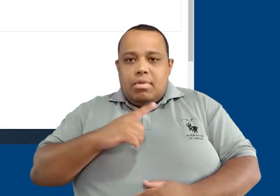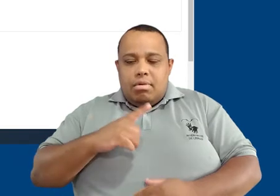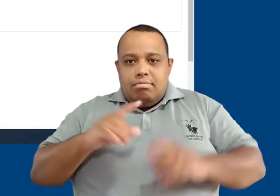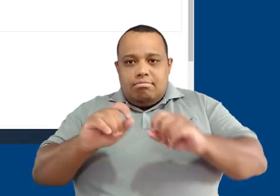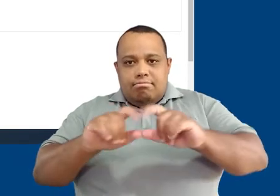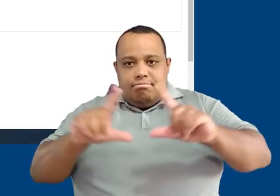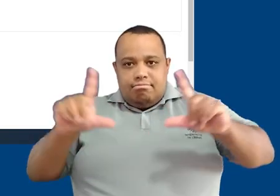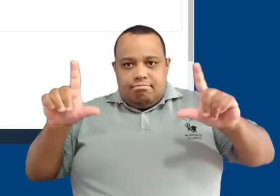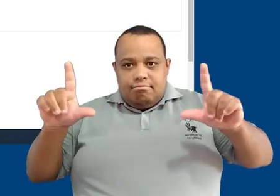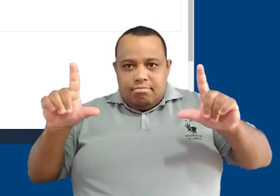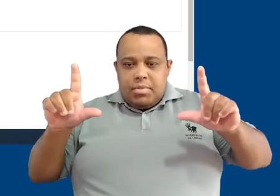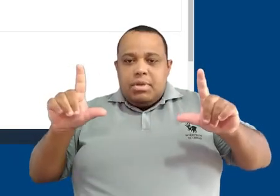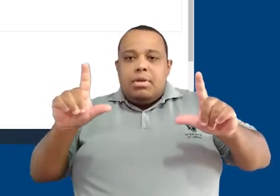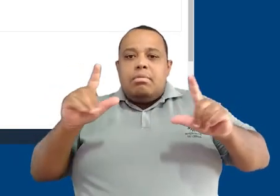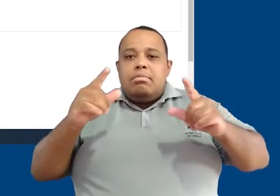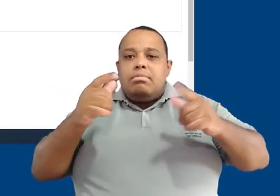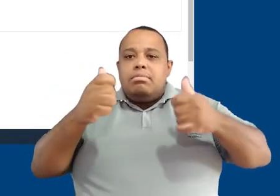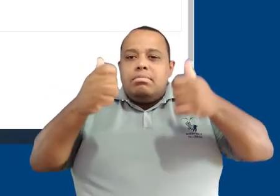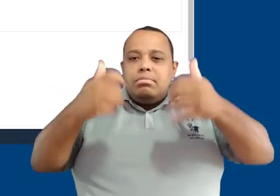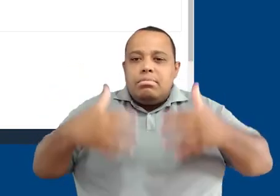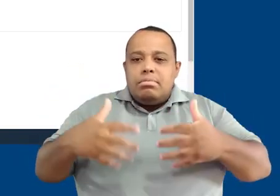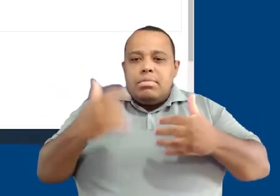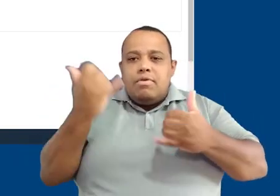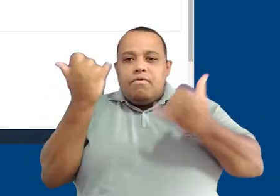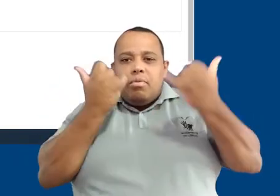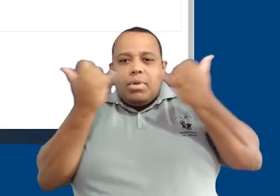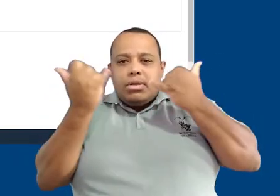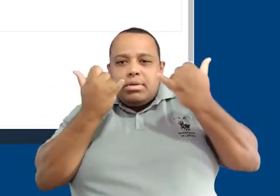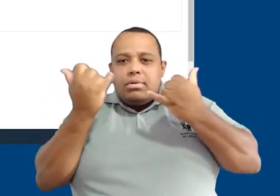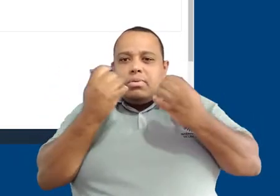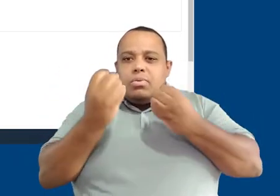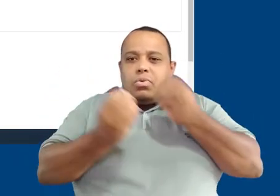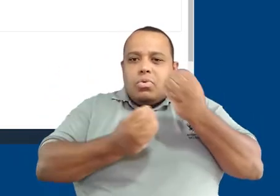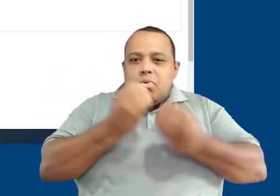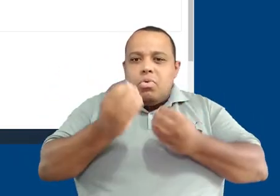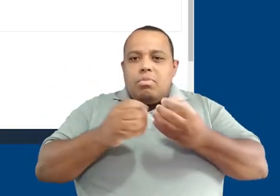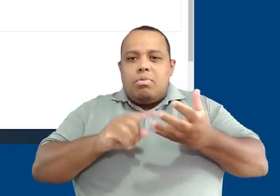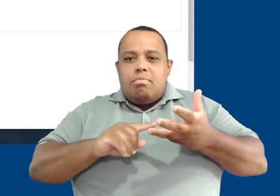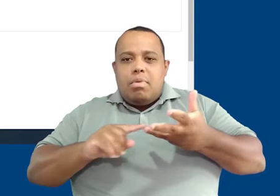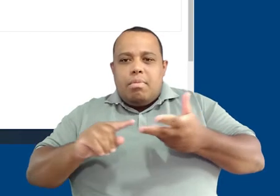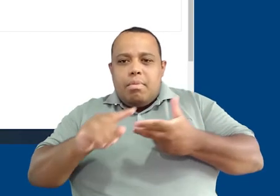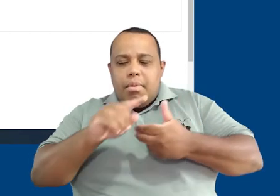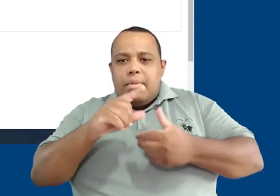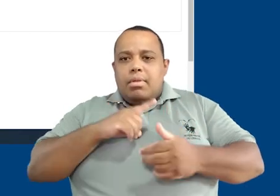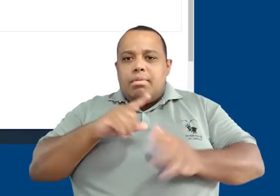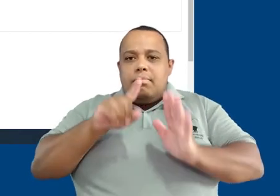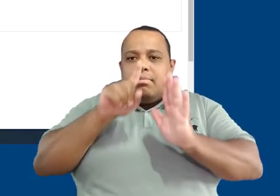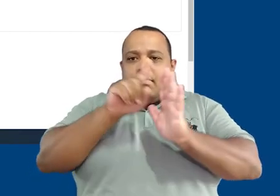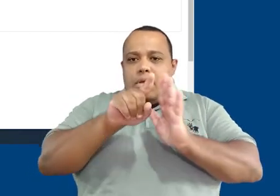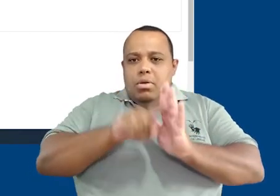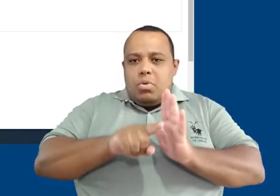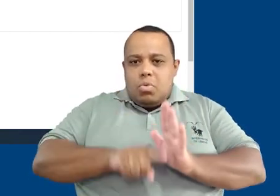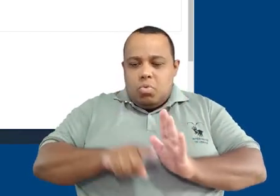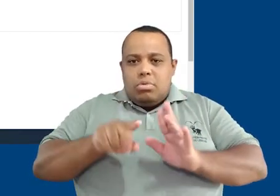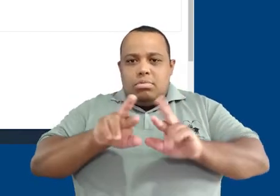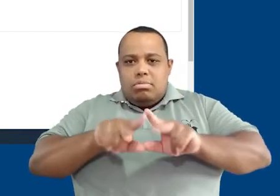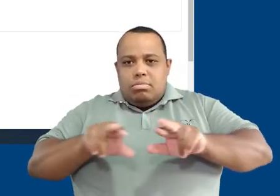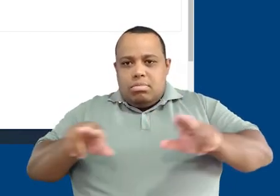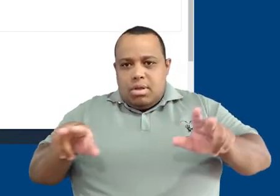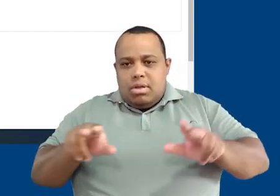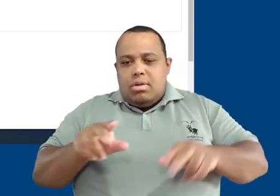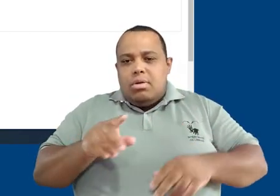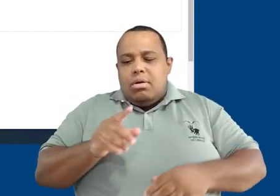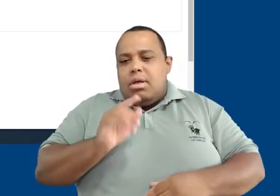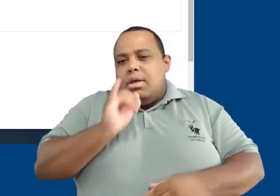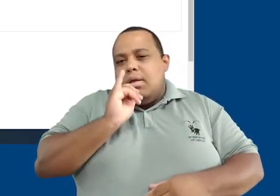do questionário. Nessa página, eu tenho acesso a um sumário de informações sobre esse questionário. Veja bem, nesse caso, ele